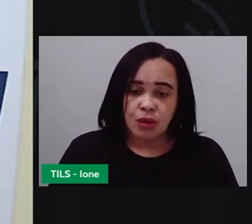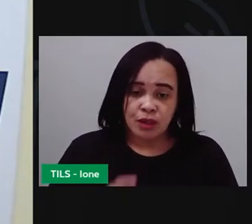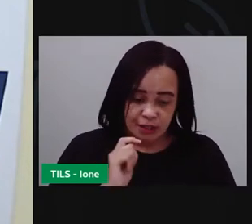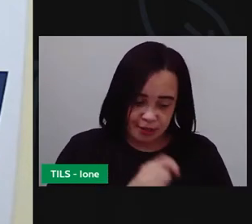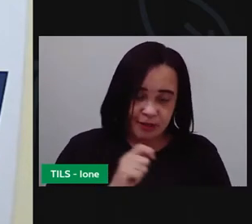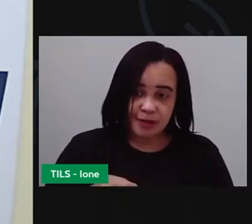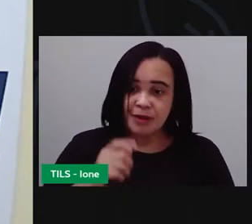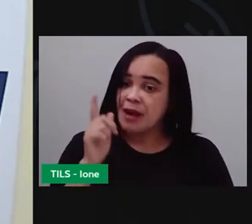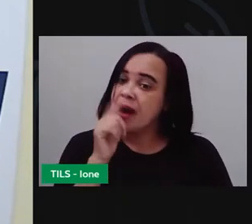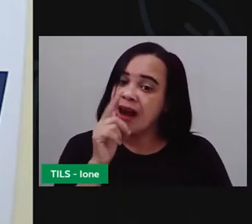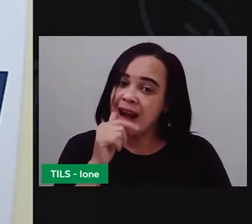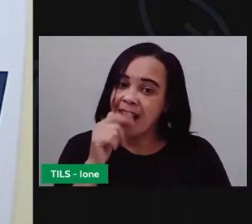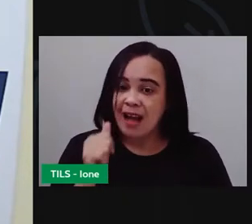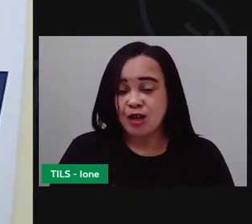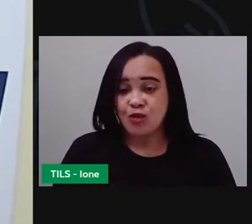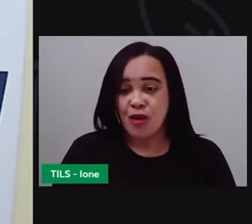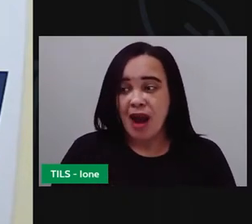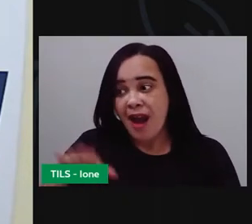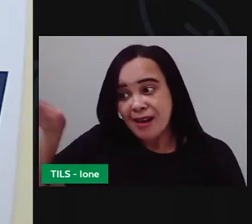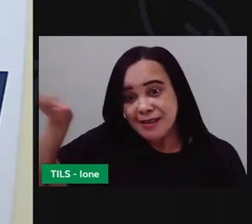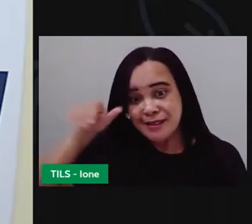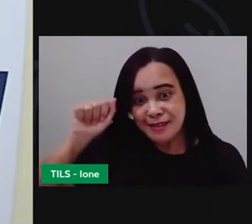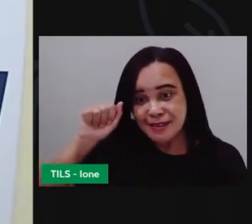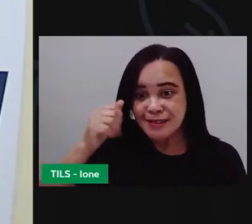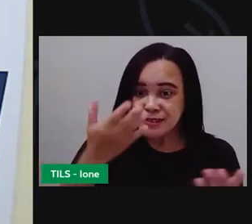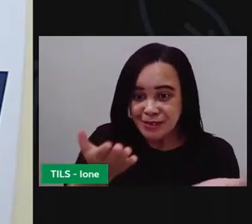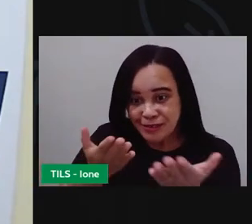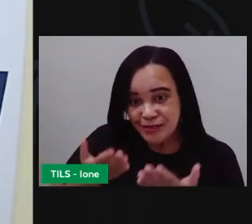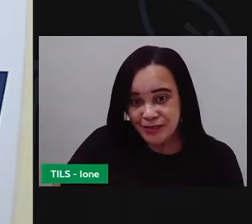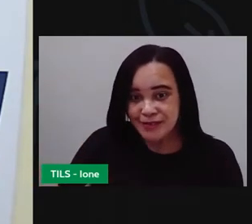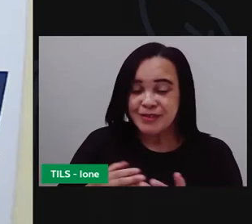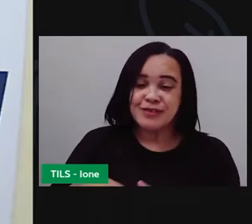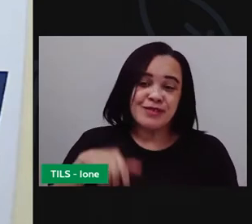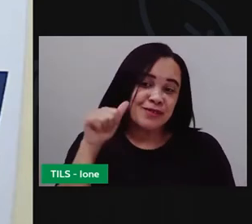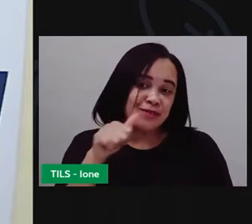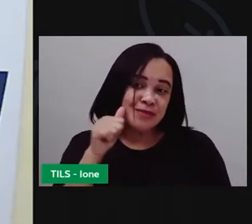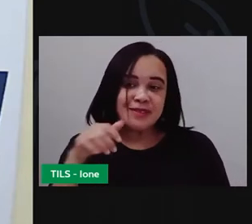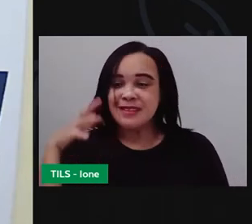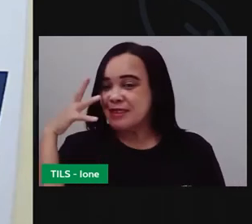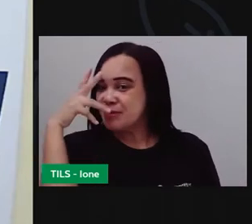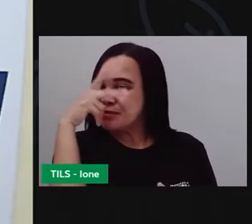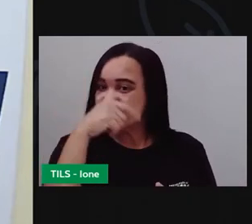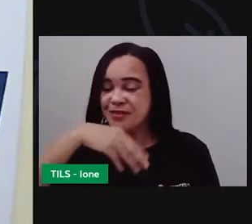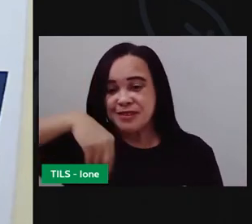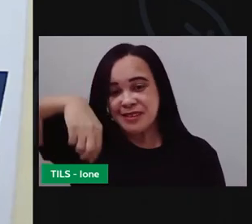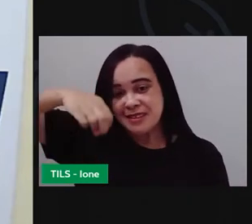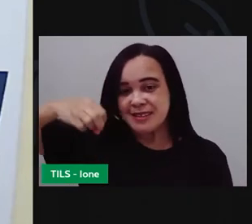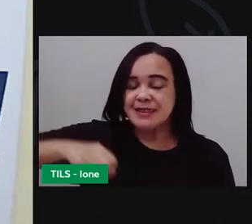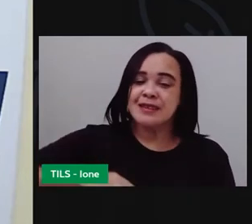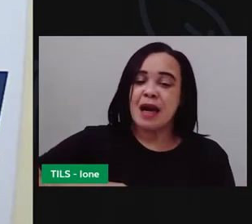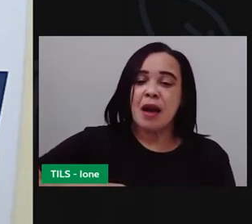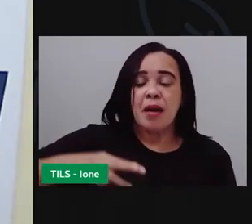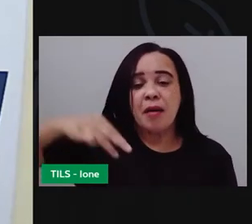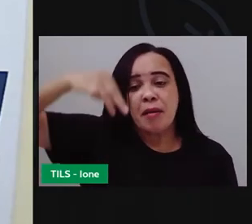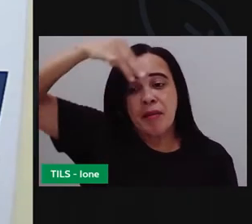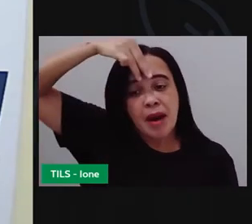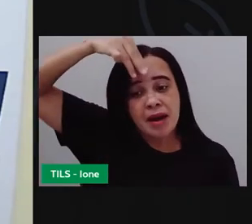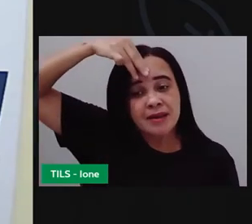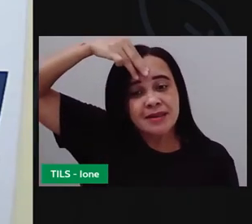a menina bonita para ser a madrinha dessa coelha. E aí, as pessoas perguntavam,